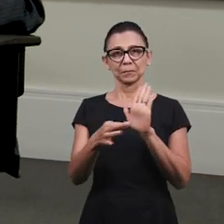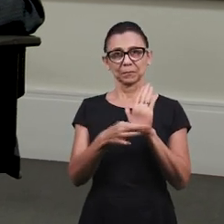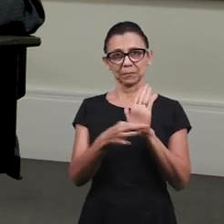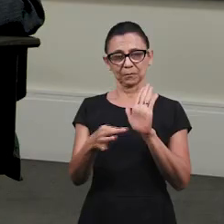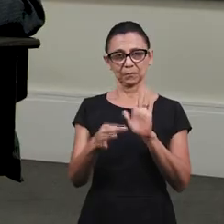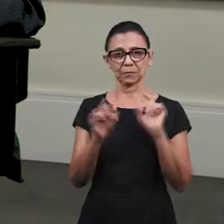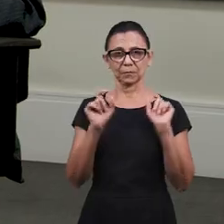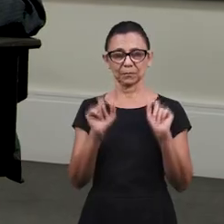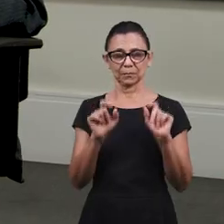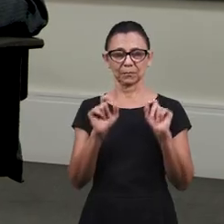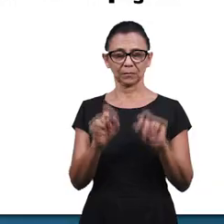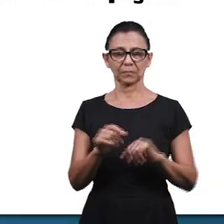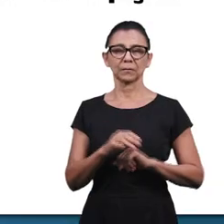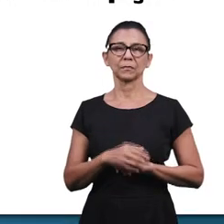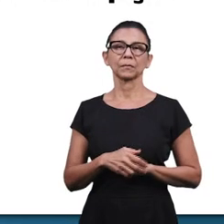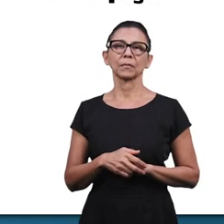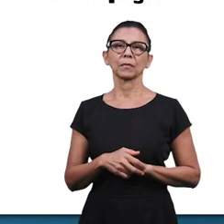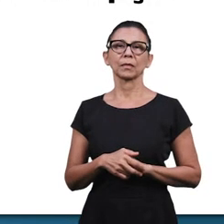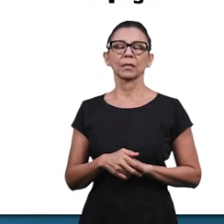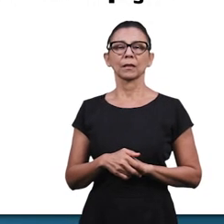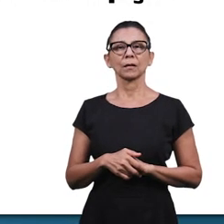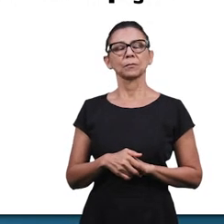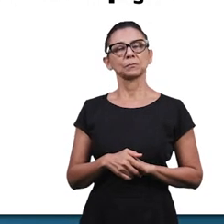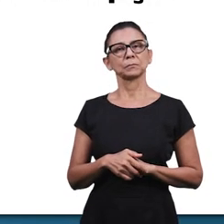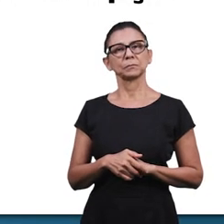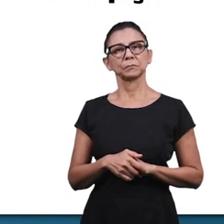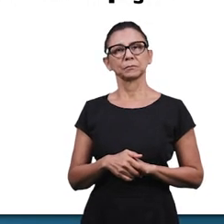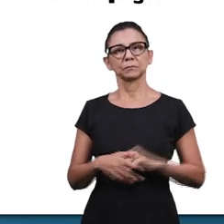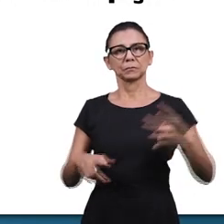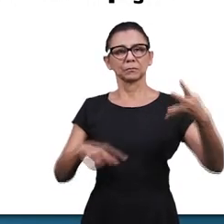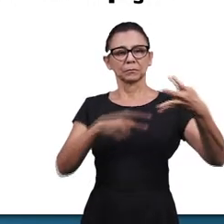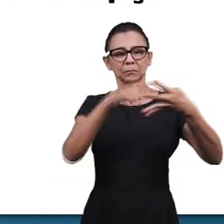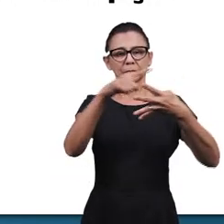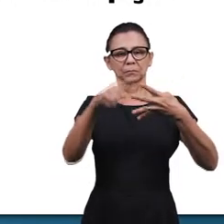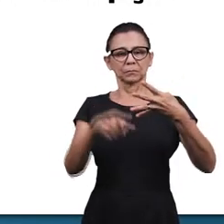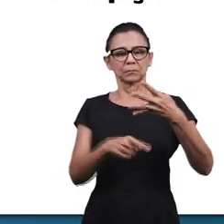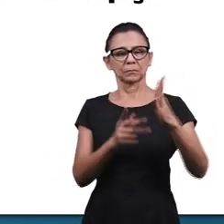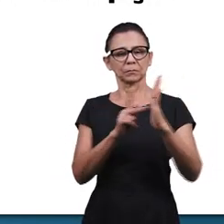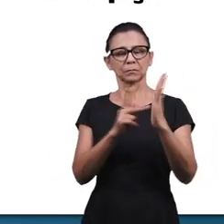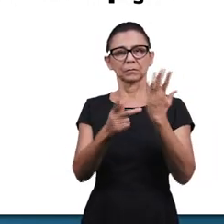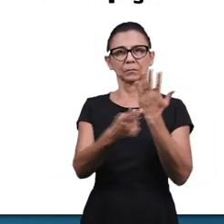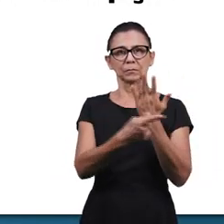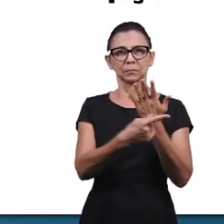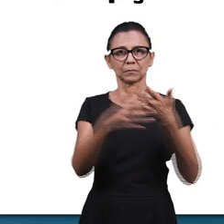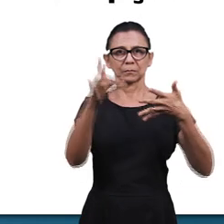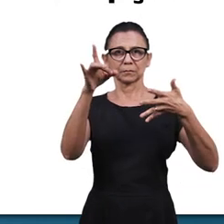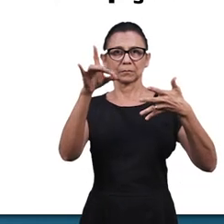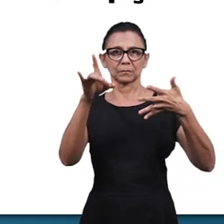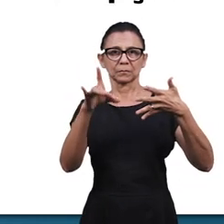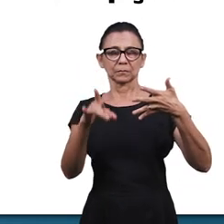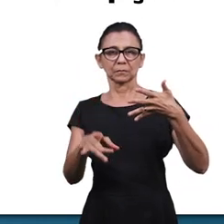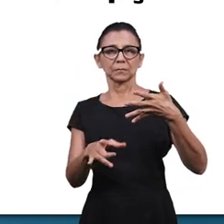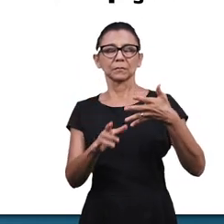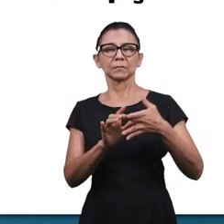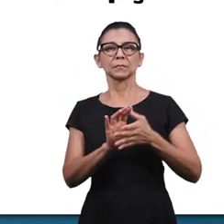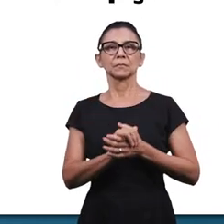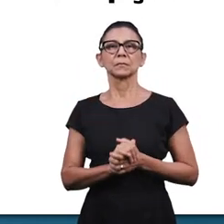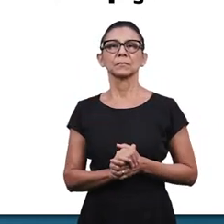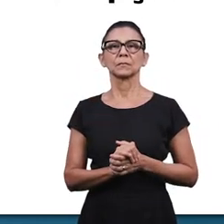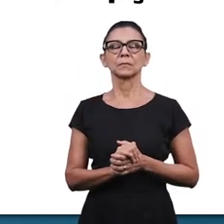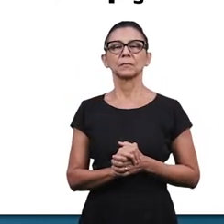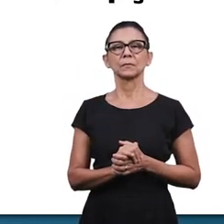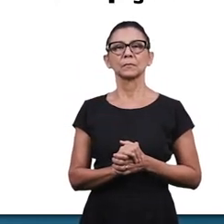hoje para esta Escola Bíblica foi a seguinte. Em cada uma das quatro primeiras parábolas, podemos apontar profeticamente